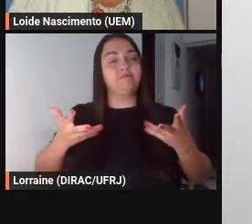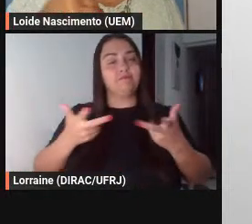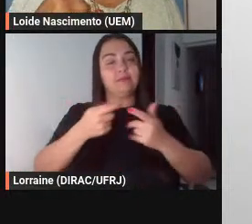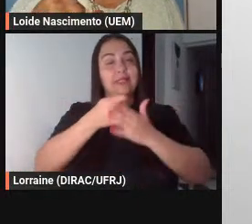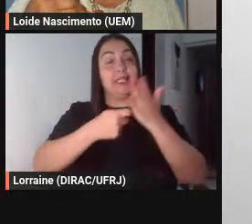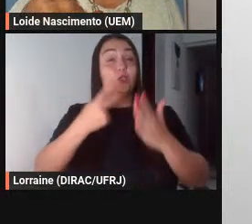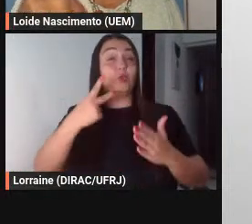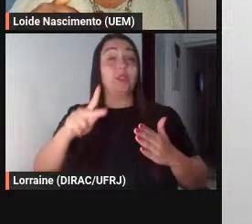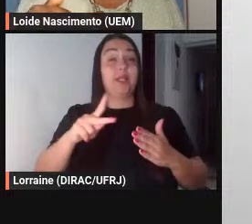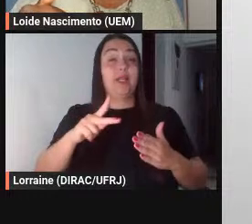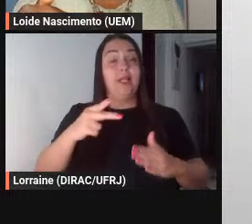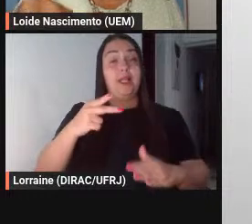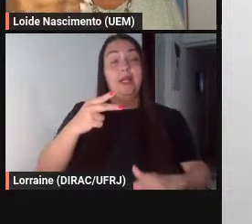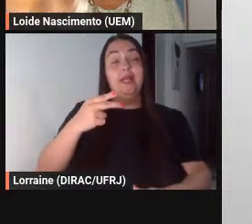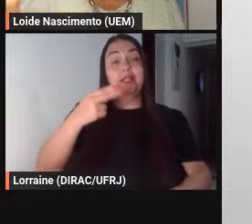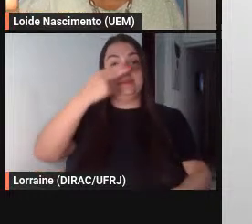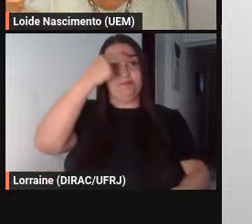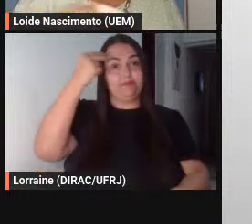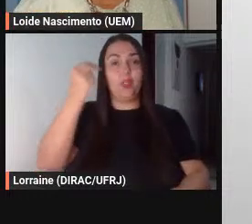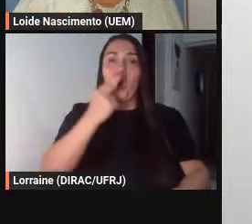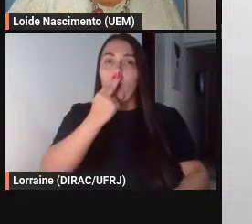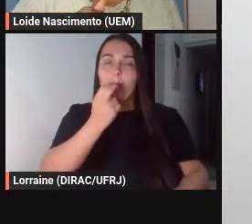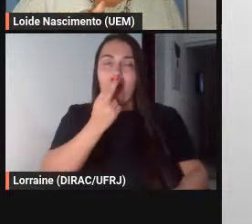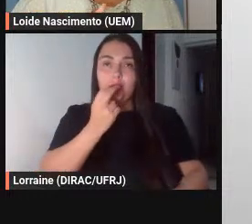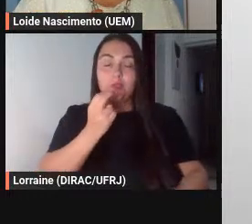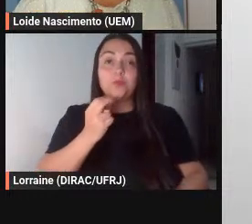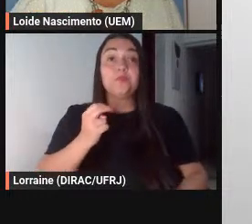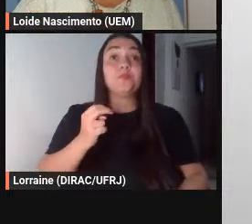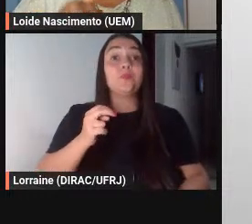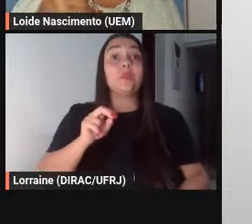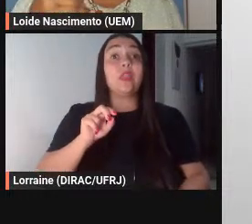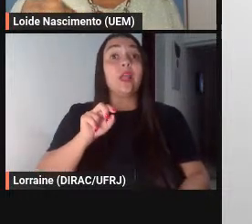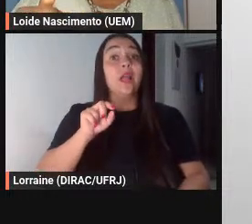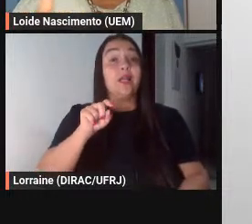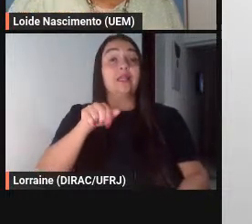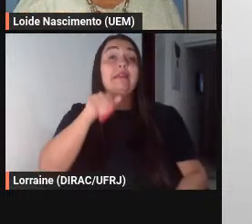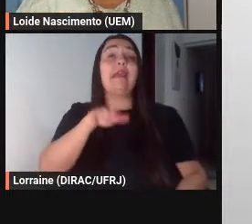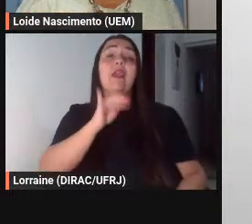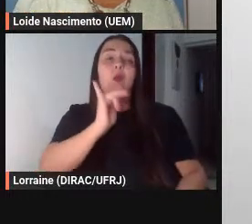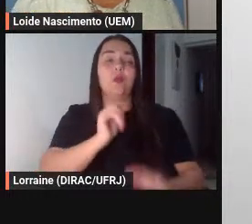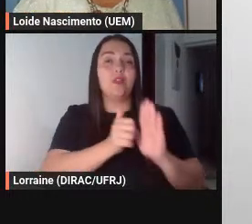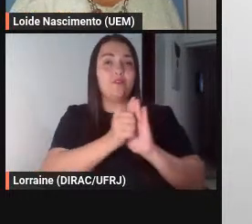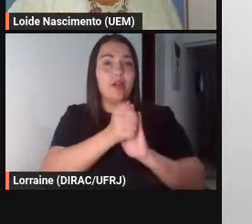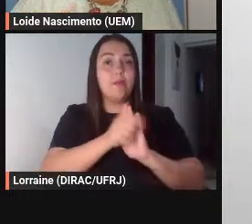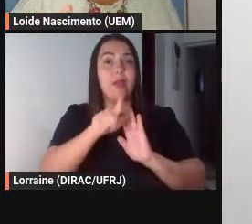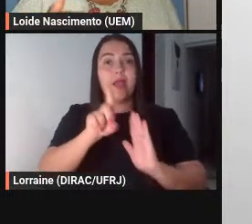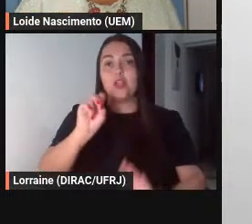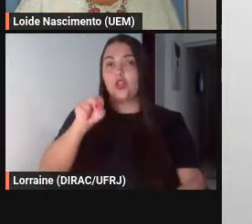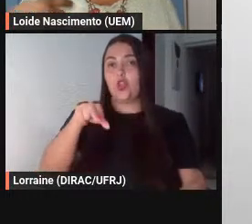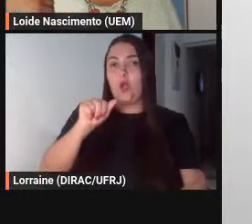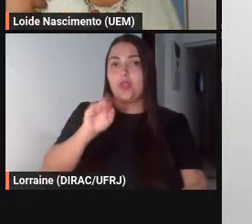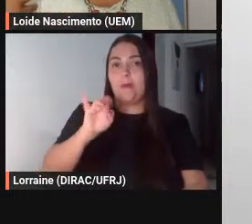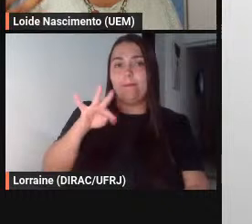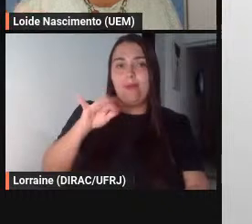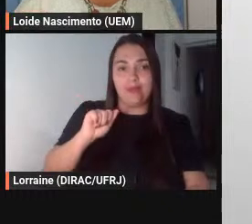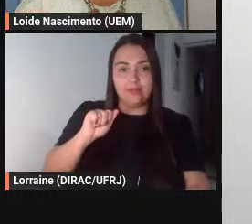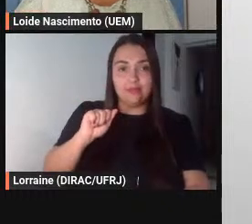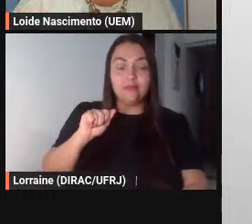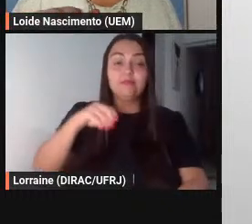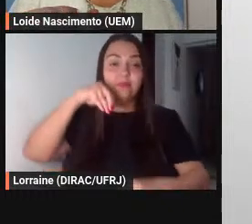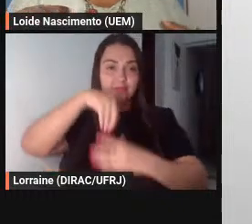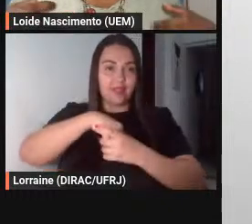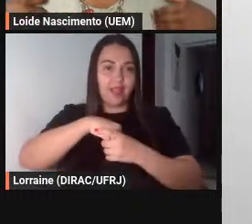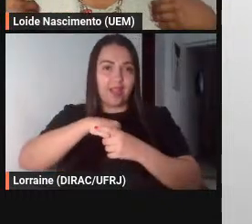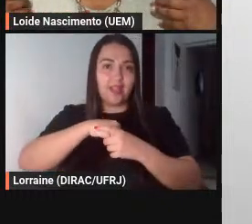Lobato é quem conta as fábulas como eu já disse é a dona Benta e ao contrário ela modifica o